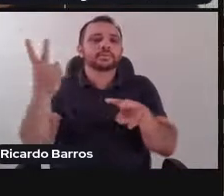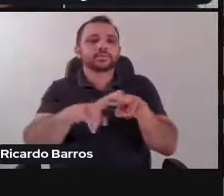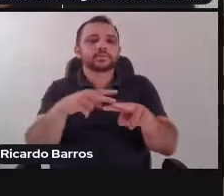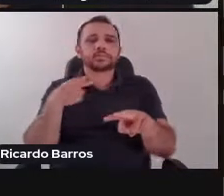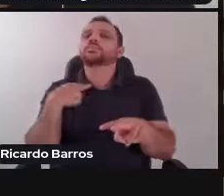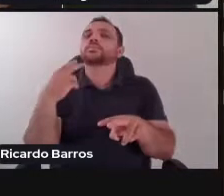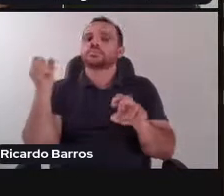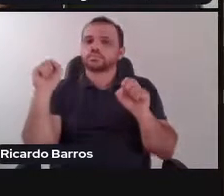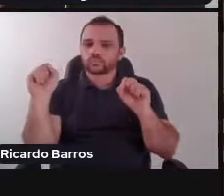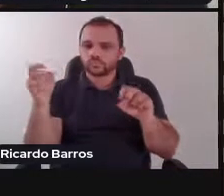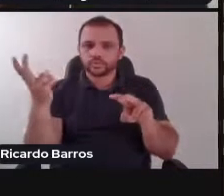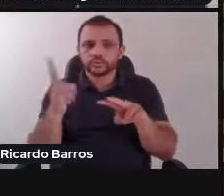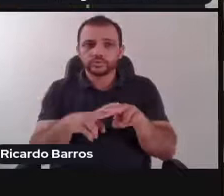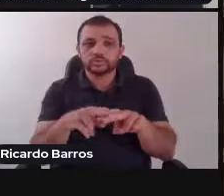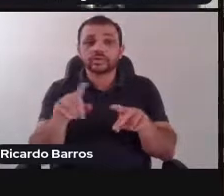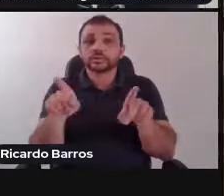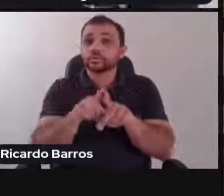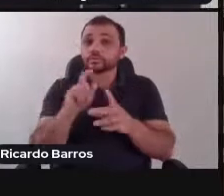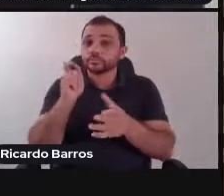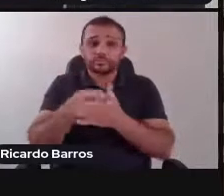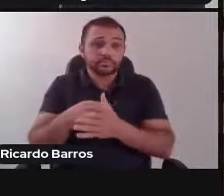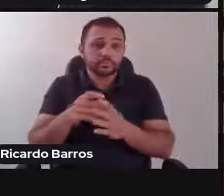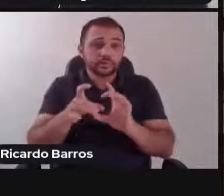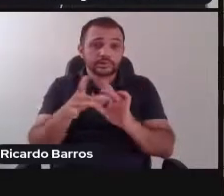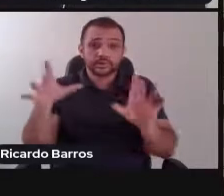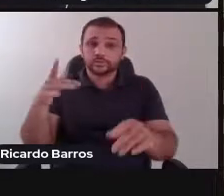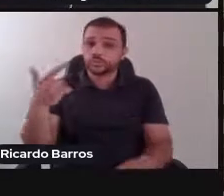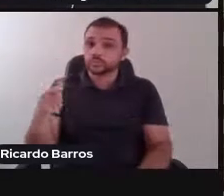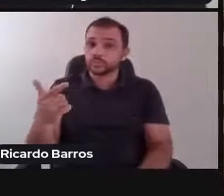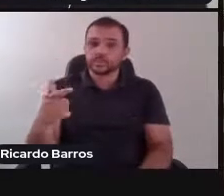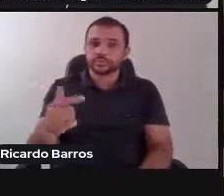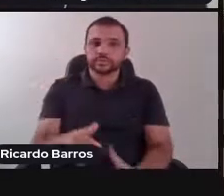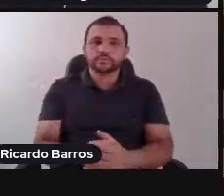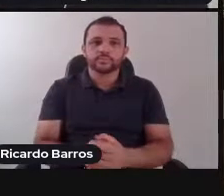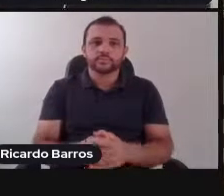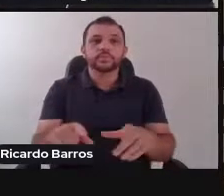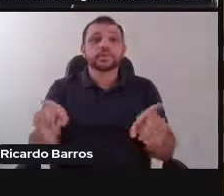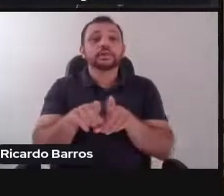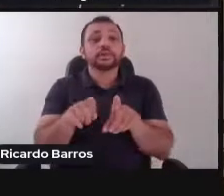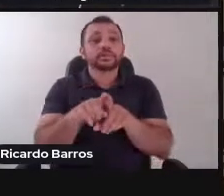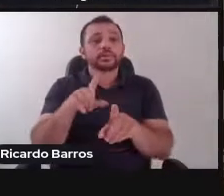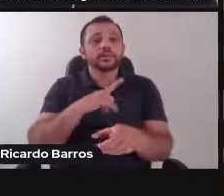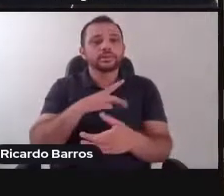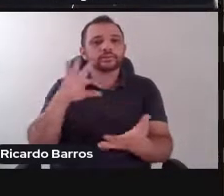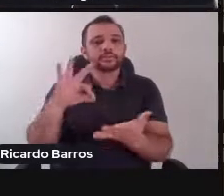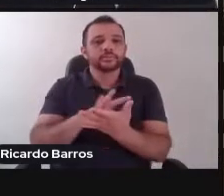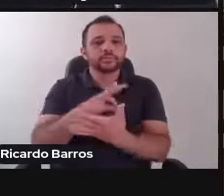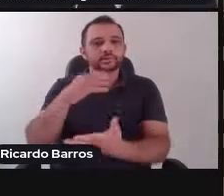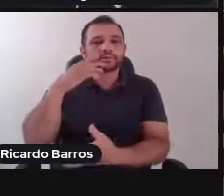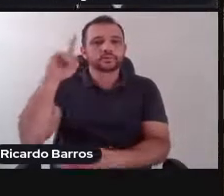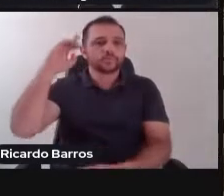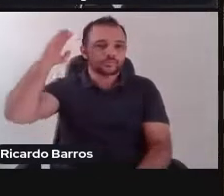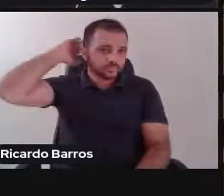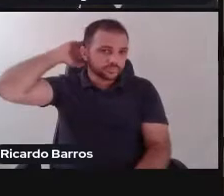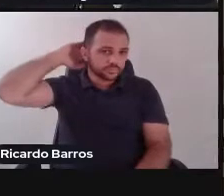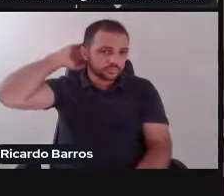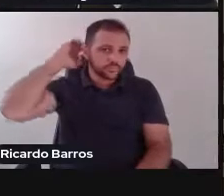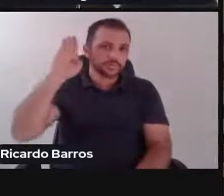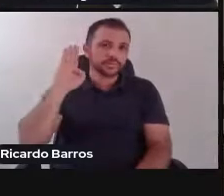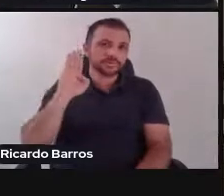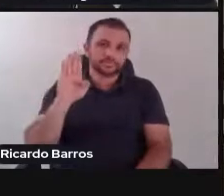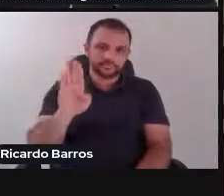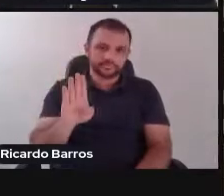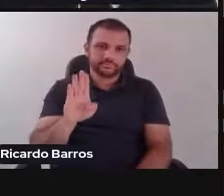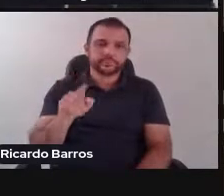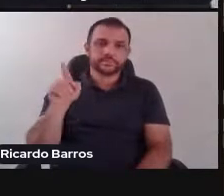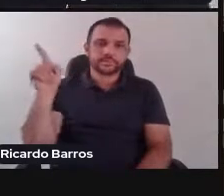também a convenção de Belém do Pará, que vai repercutir no Brasil com a lei Maria da Penha, é a convenção intra-americana para prevenir e punir e